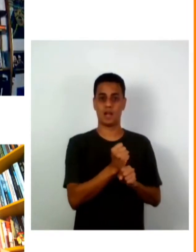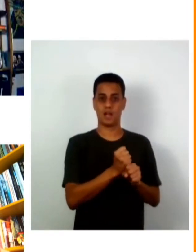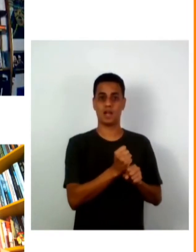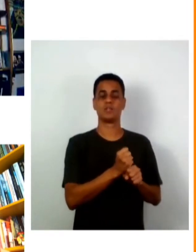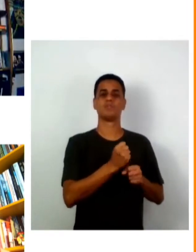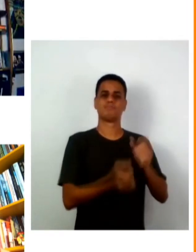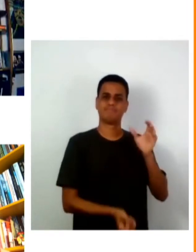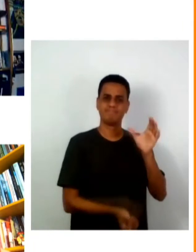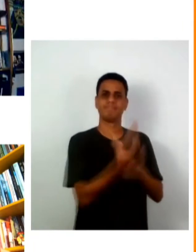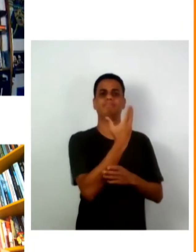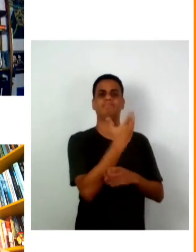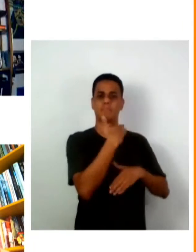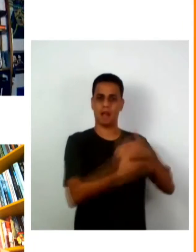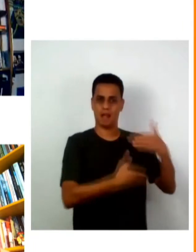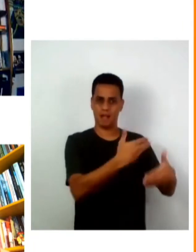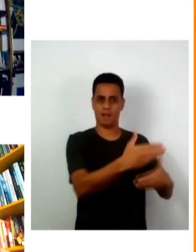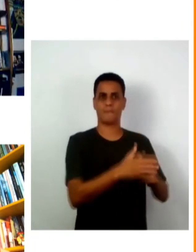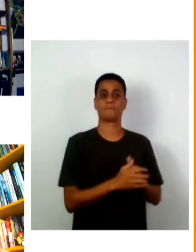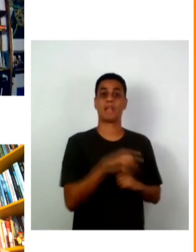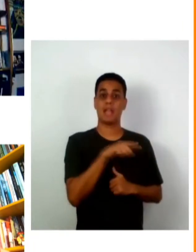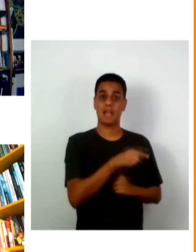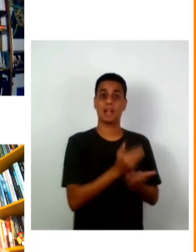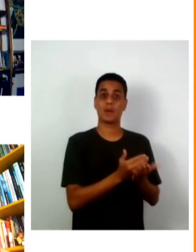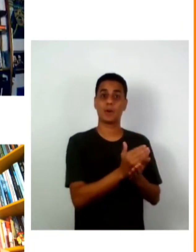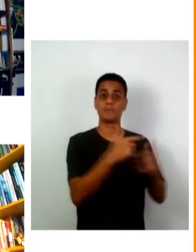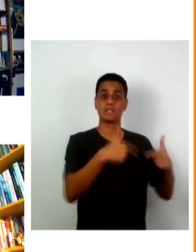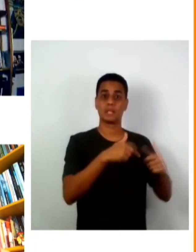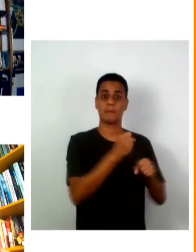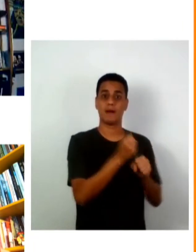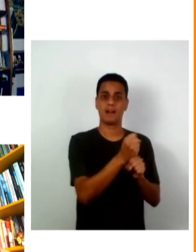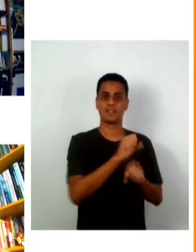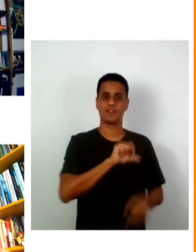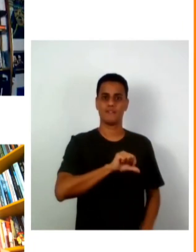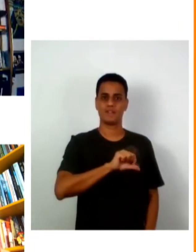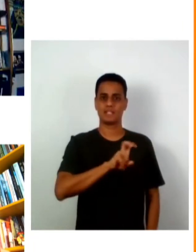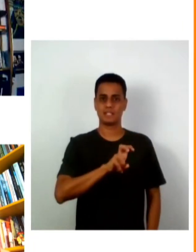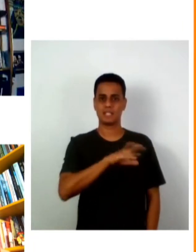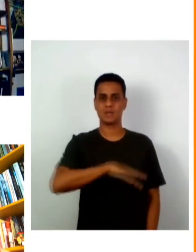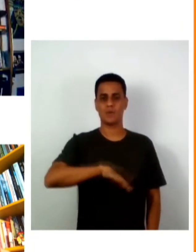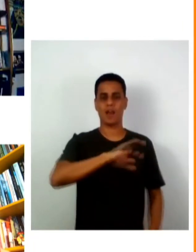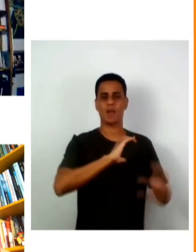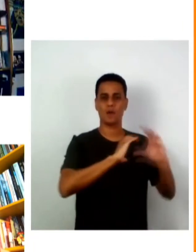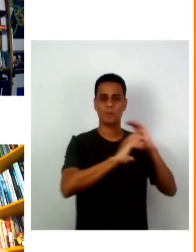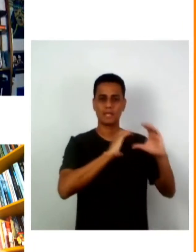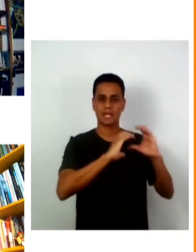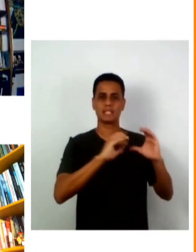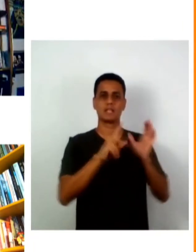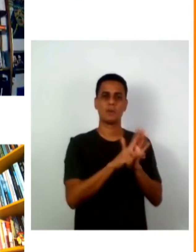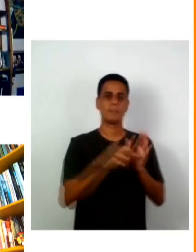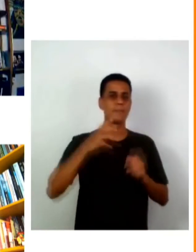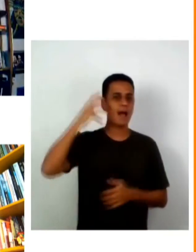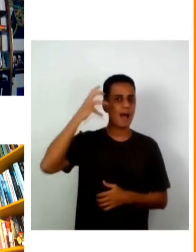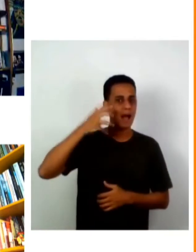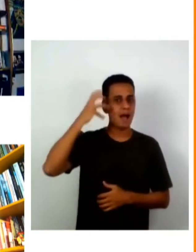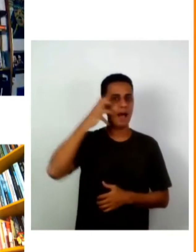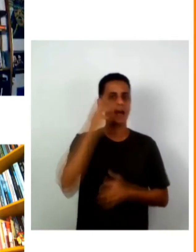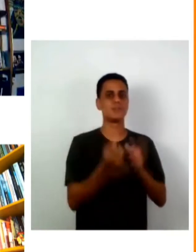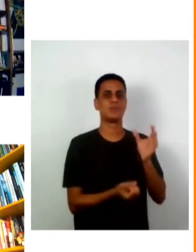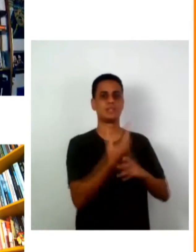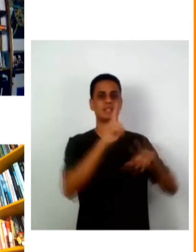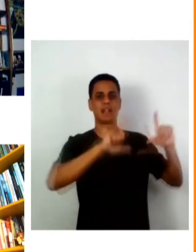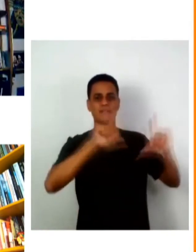profissionalmente em 1995 na área de comunicação, trabalhando em emissoras de rádio, produtoras de TV e gravadoras.